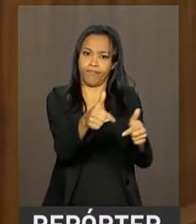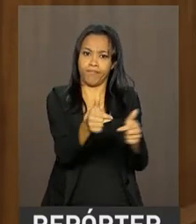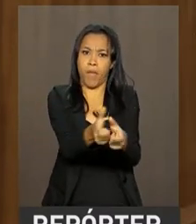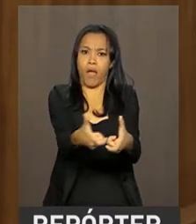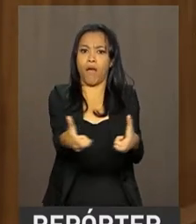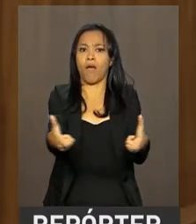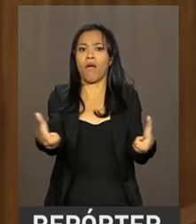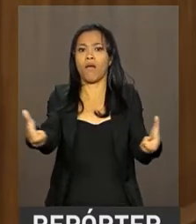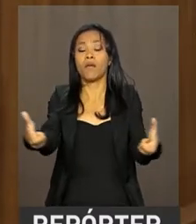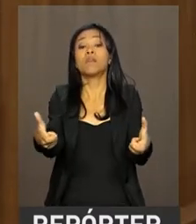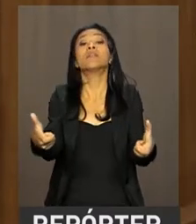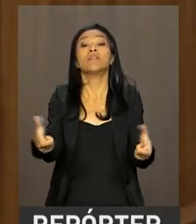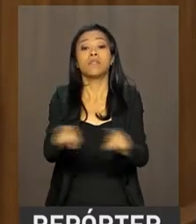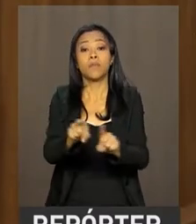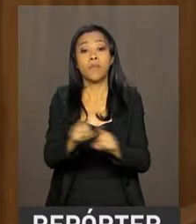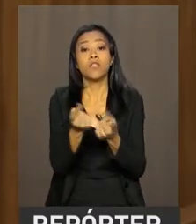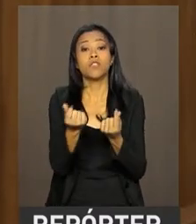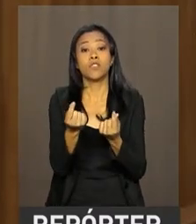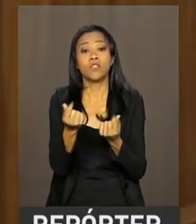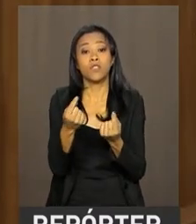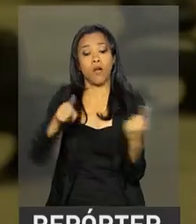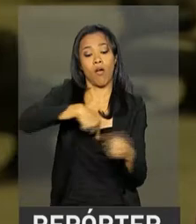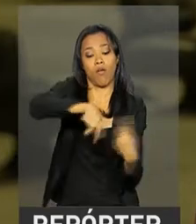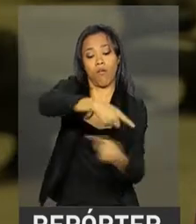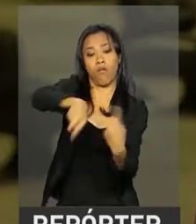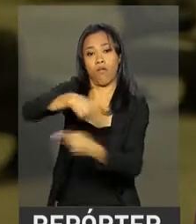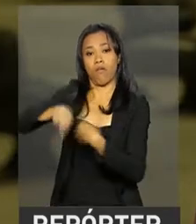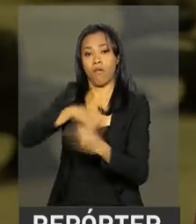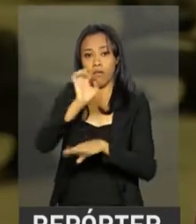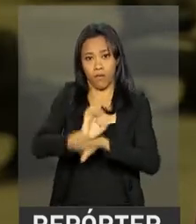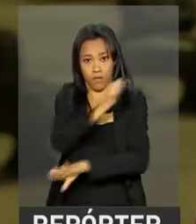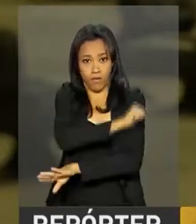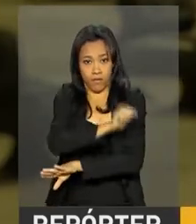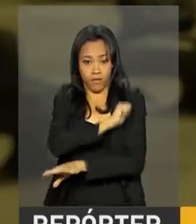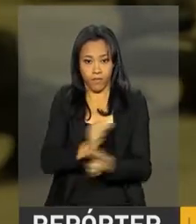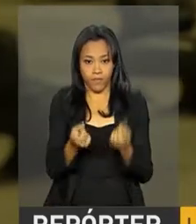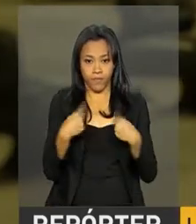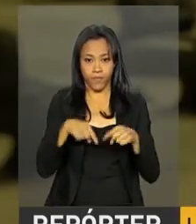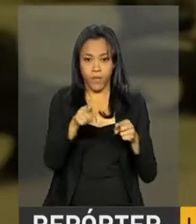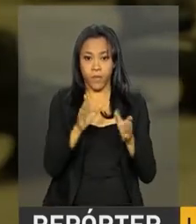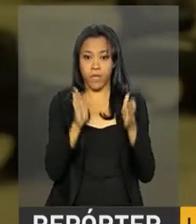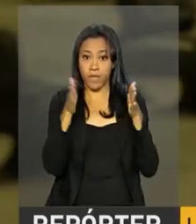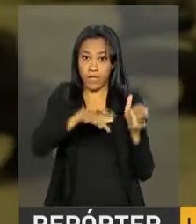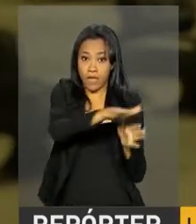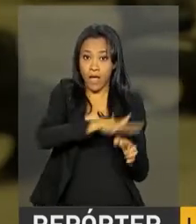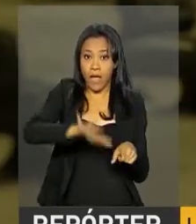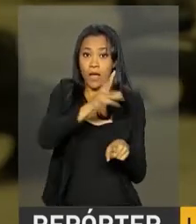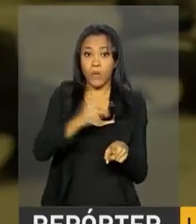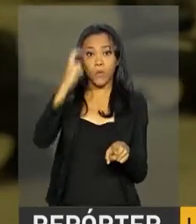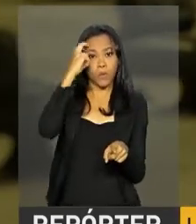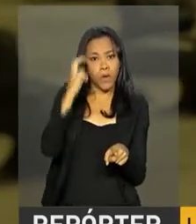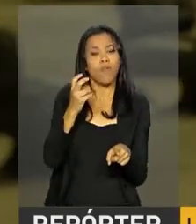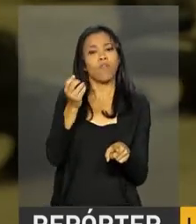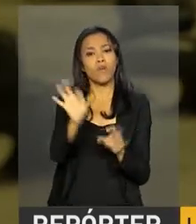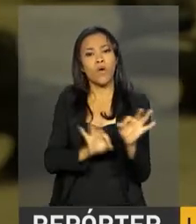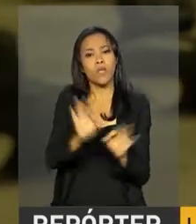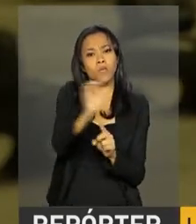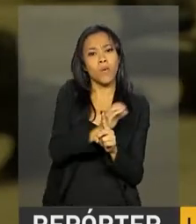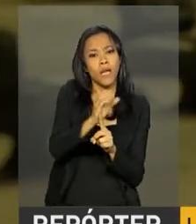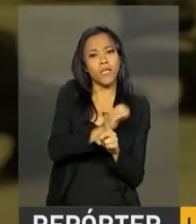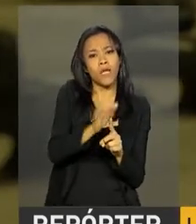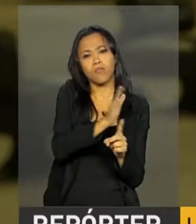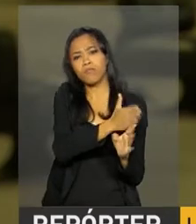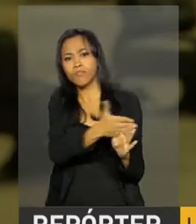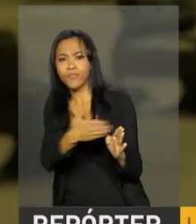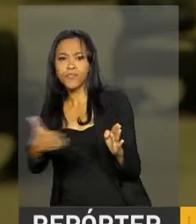de movimentar a economia do Rio de Janeiro. Medidas também na área cultural. Foi criado o calendário Rio de Janeiro a